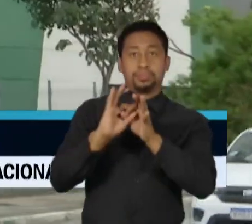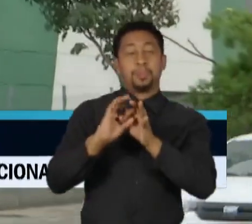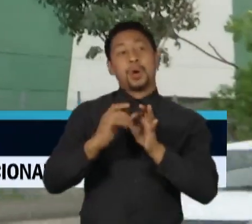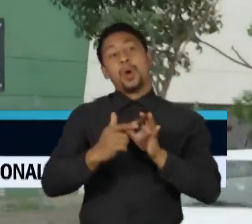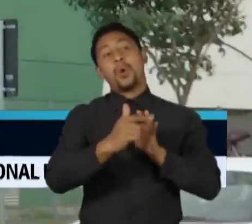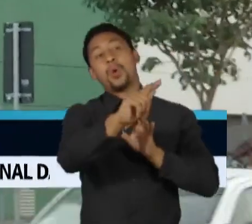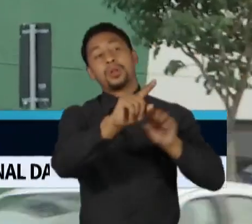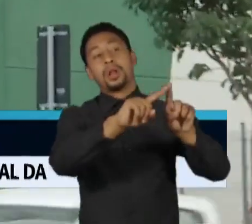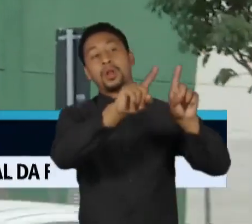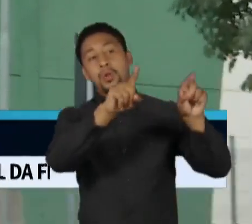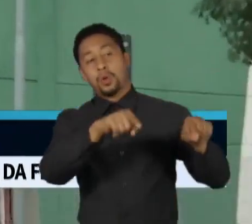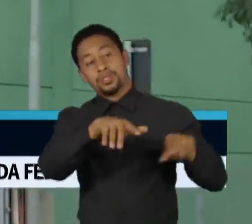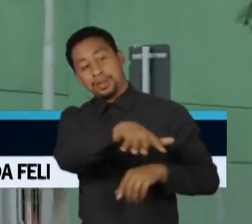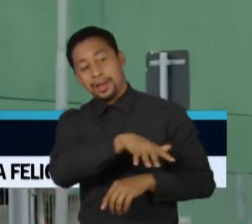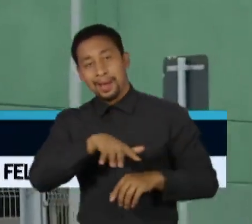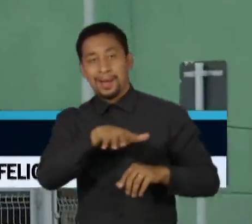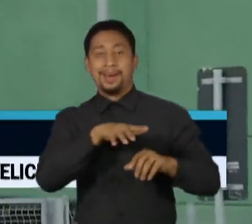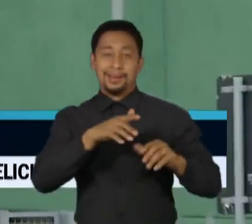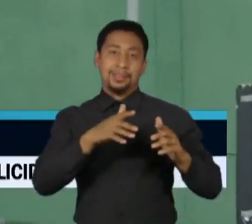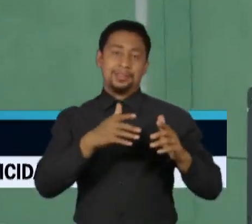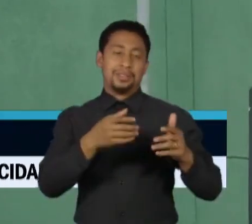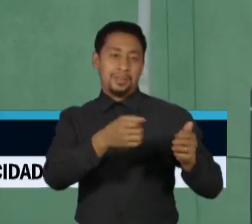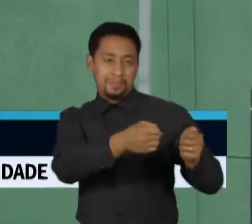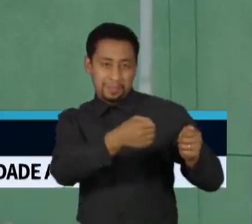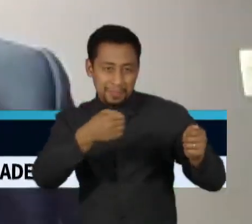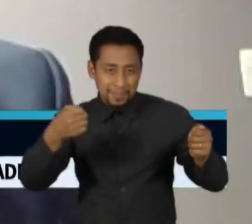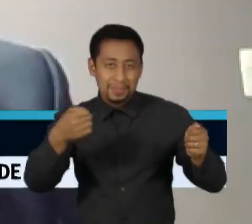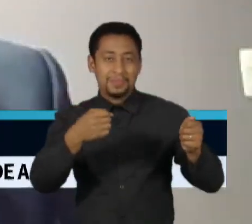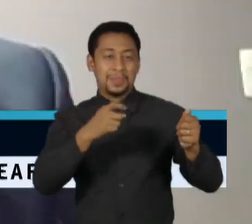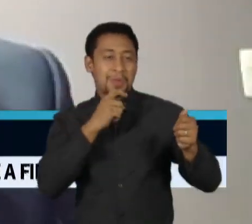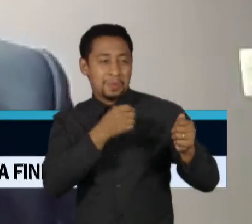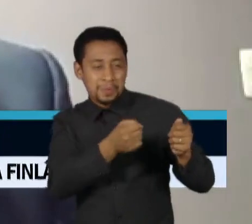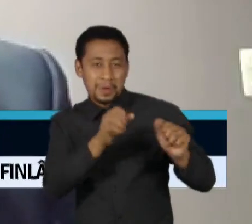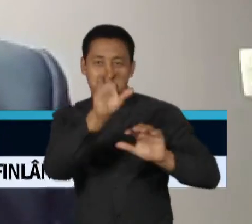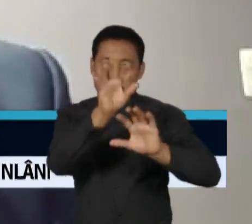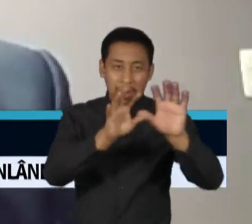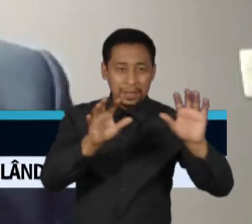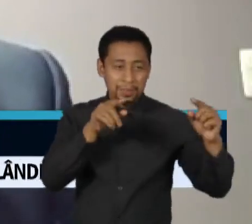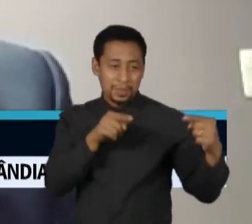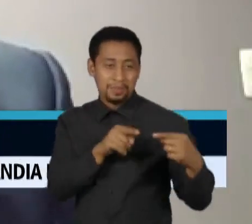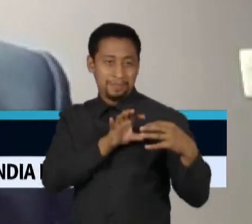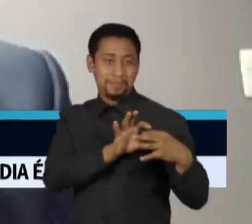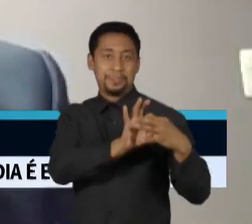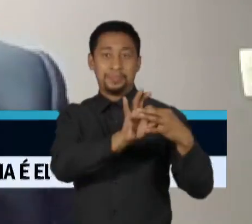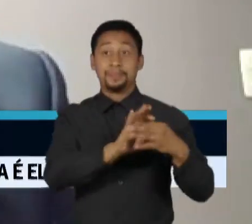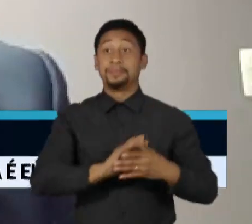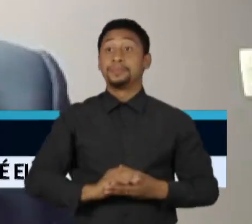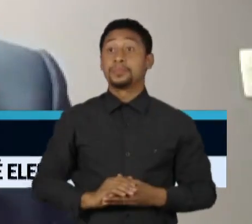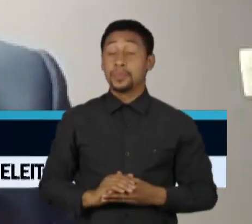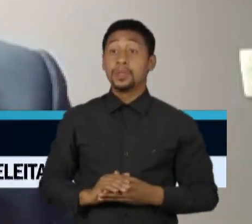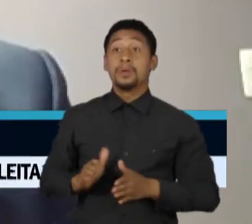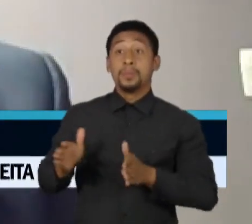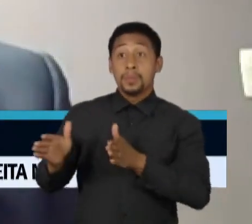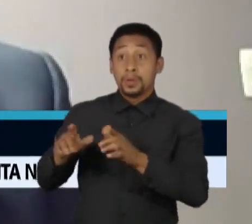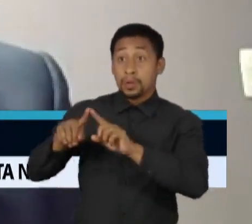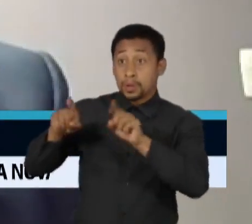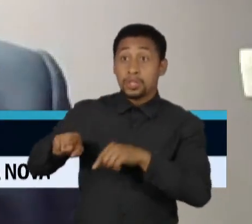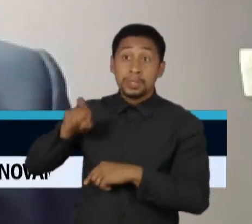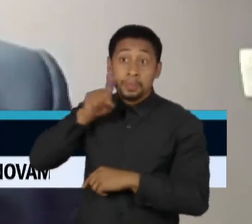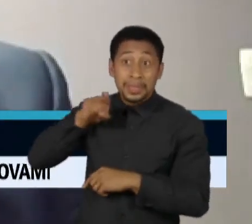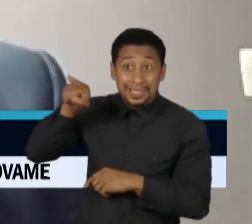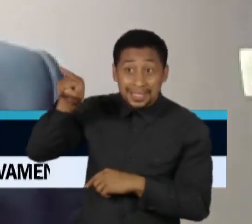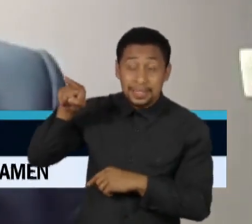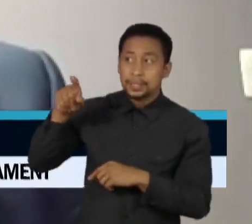outra varejista do setor de imóveis e decorações. Quando veio o evento sistêmico das americanas, que é uma gigante do varejo